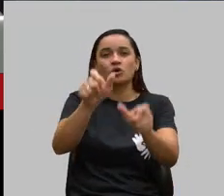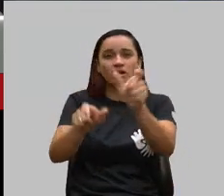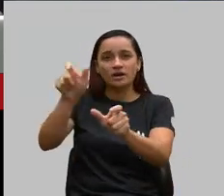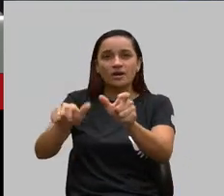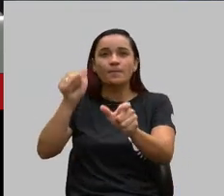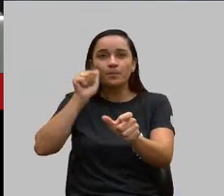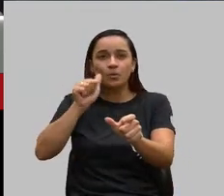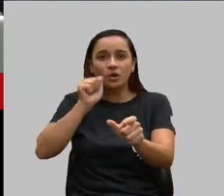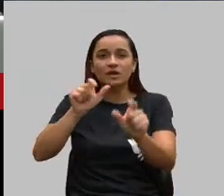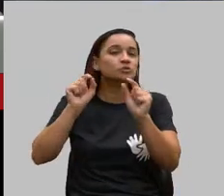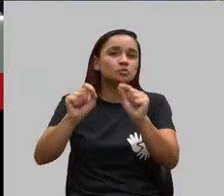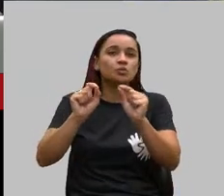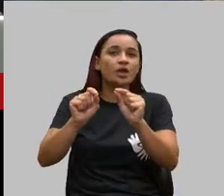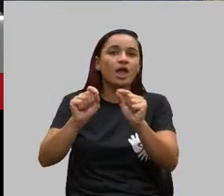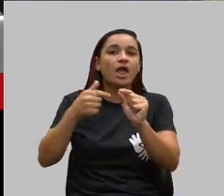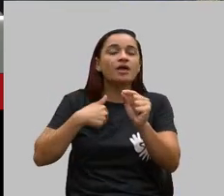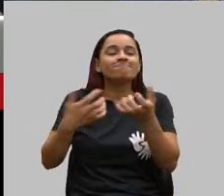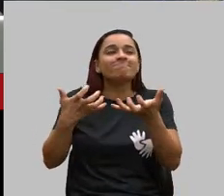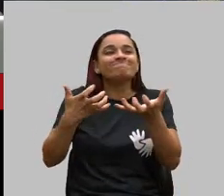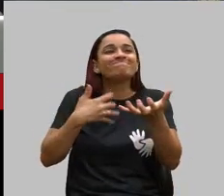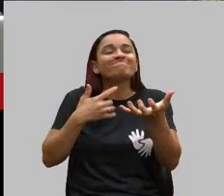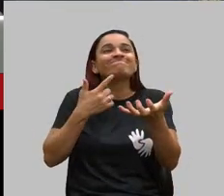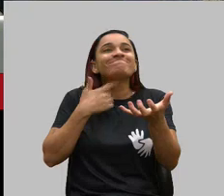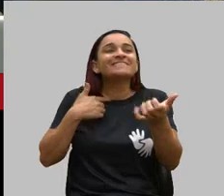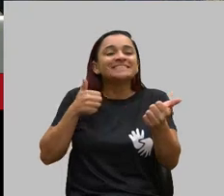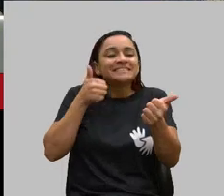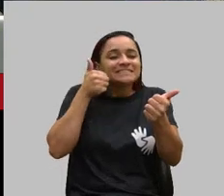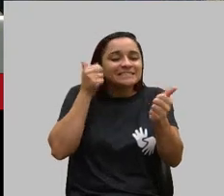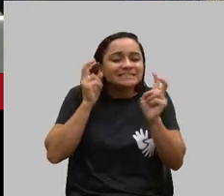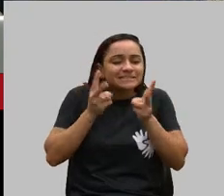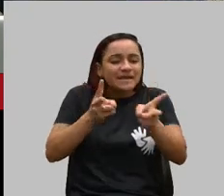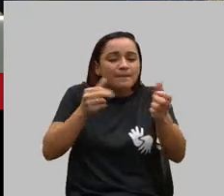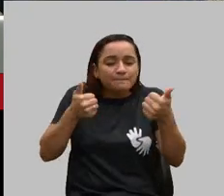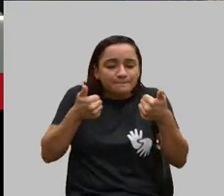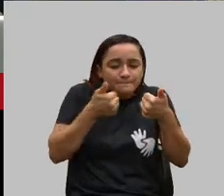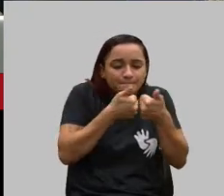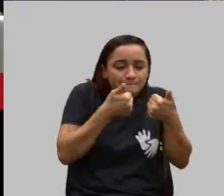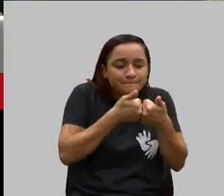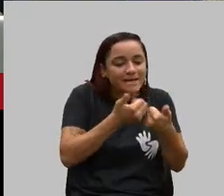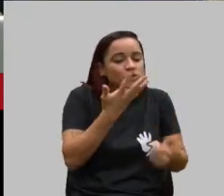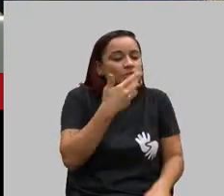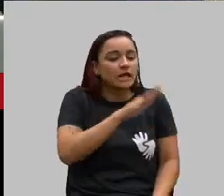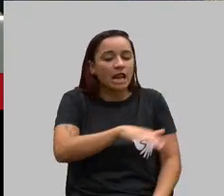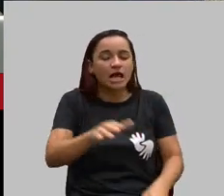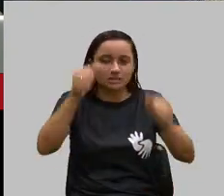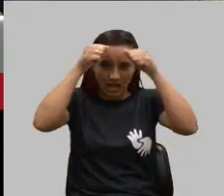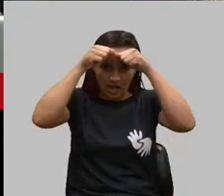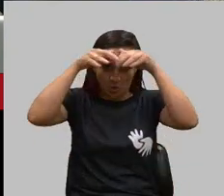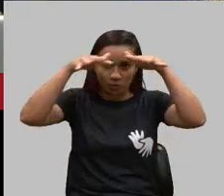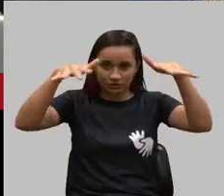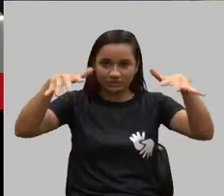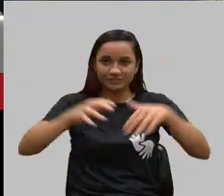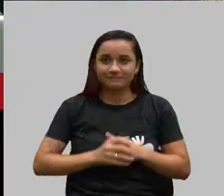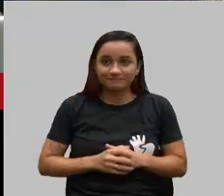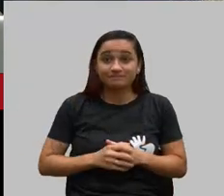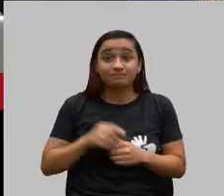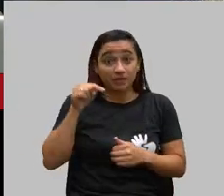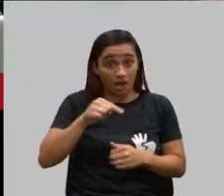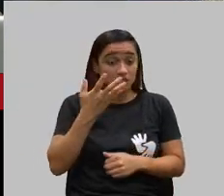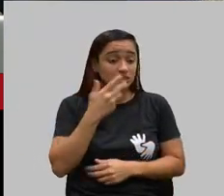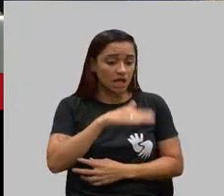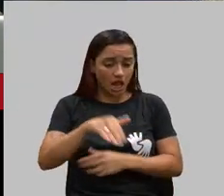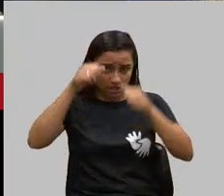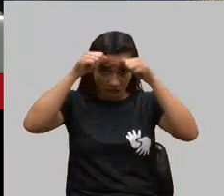estar sempre perto das crianças que são autistas. Essas crianças que são